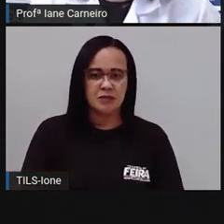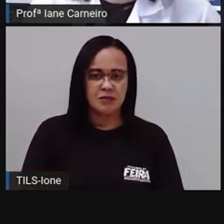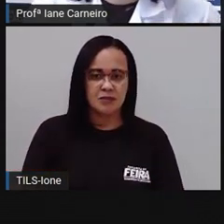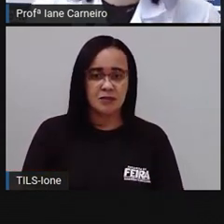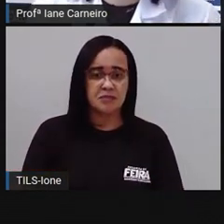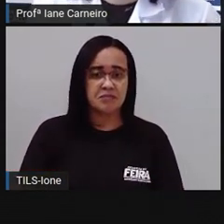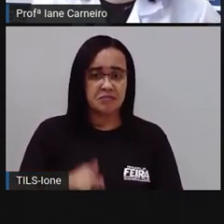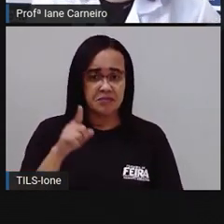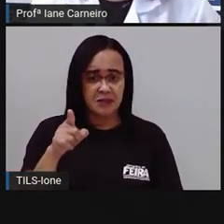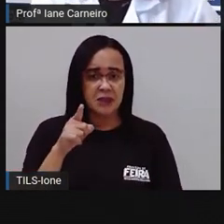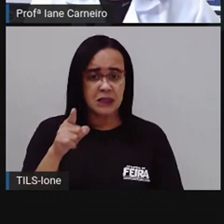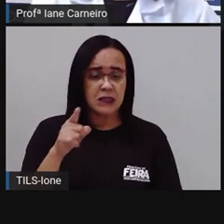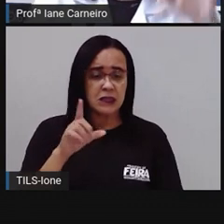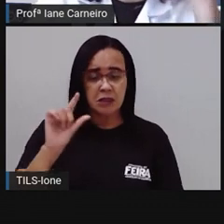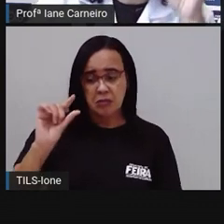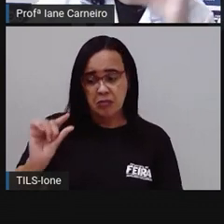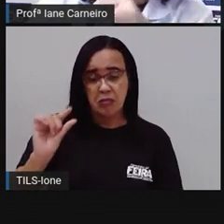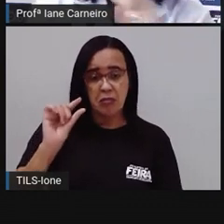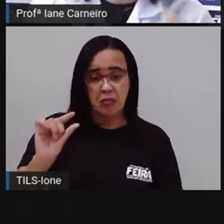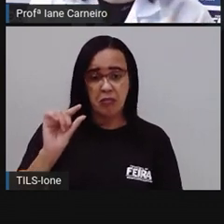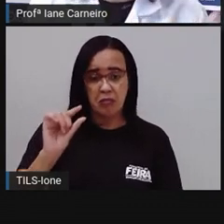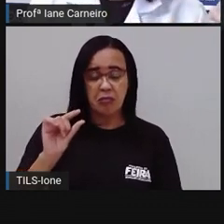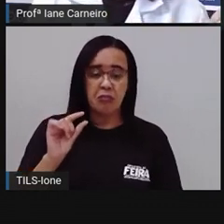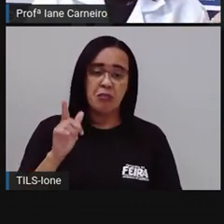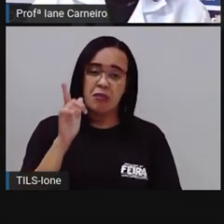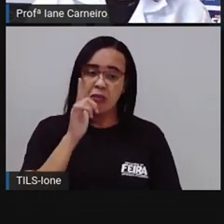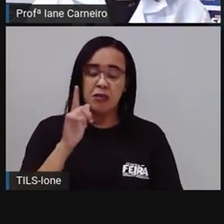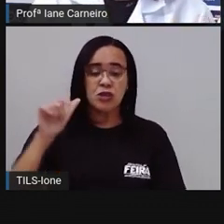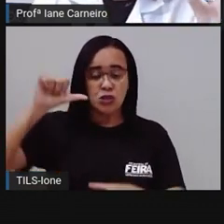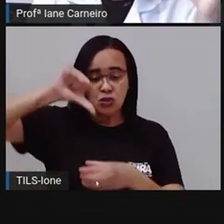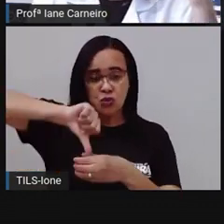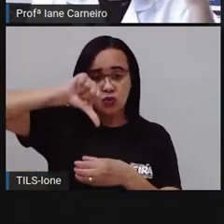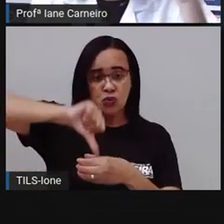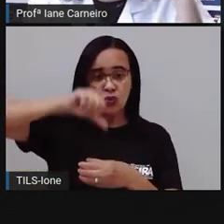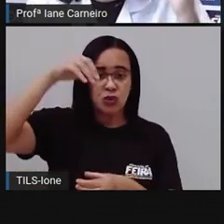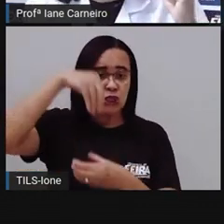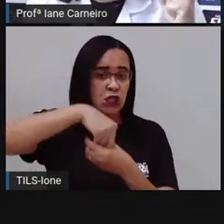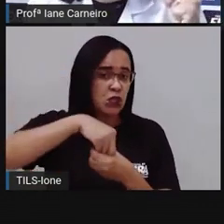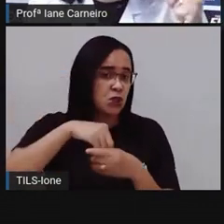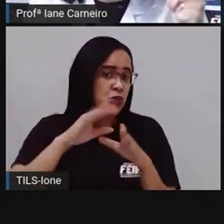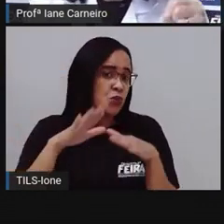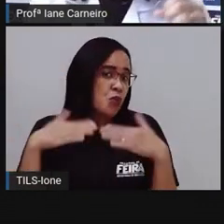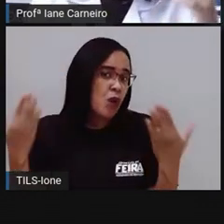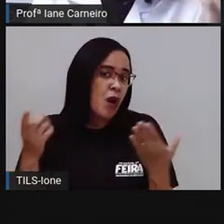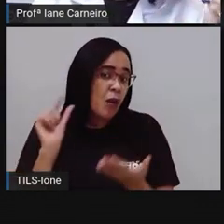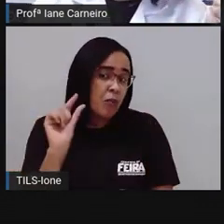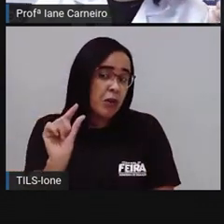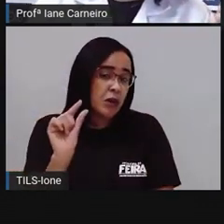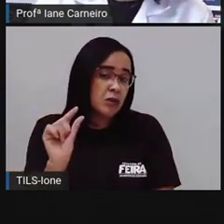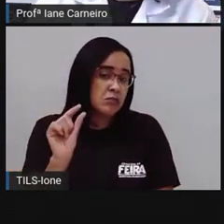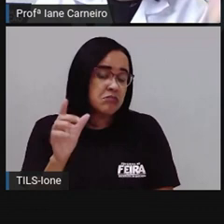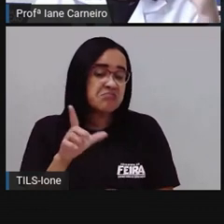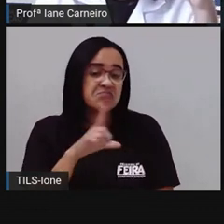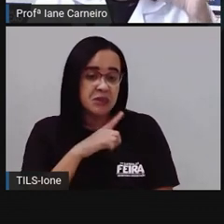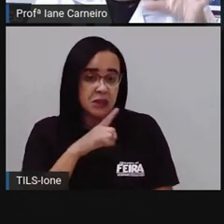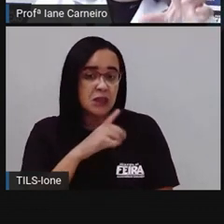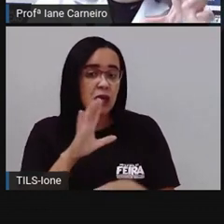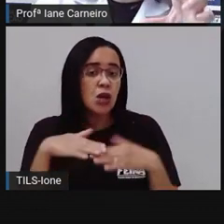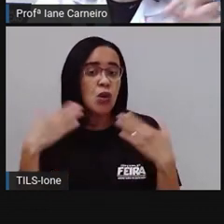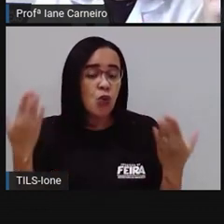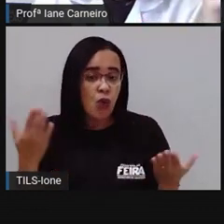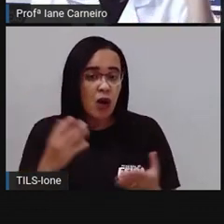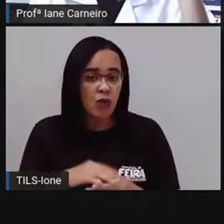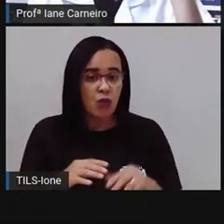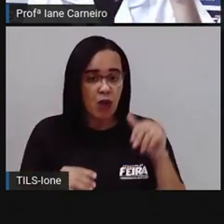Qual desses produtos tem a menor quantidade de líquido? Agora a gente vai fazer o menor, tá certo? Onde é que tem menos? É aqui no